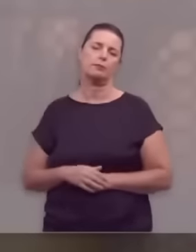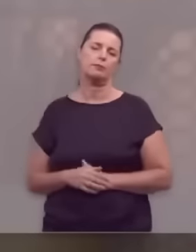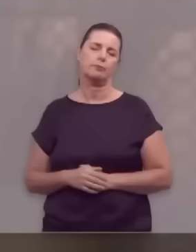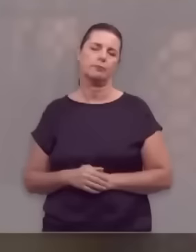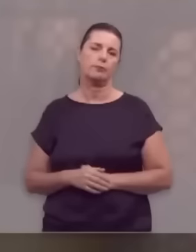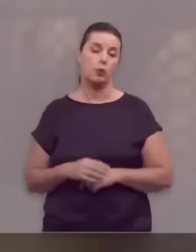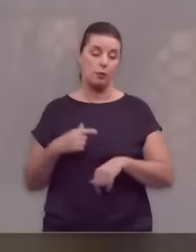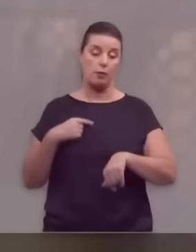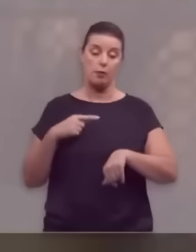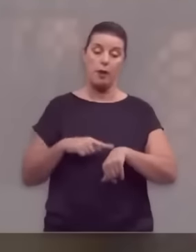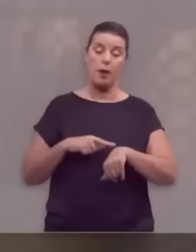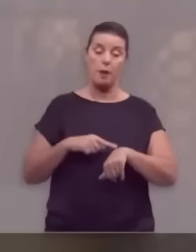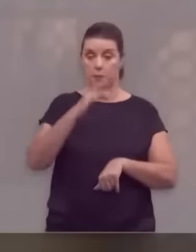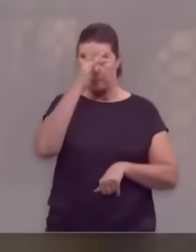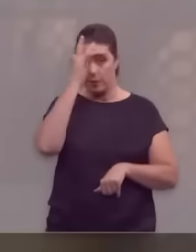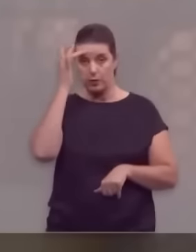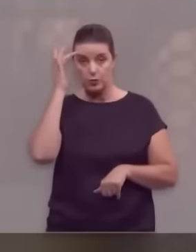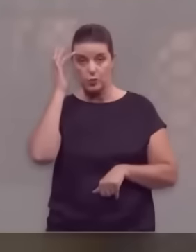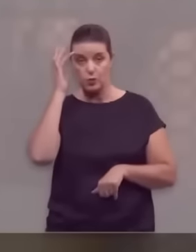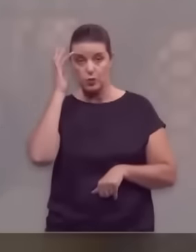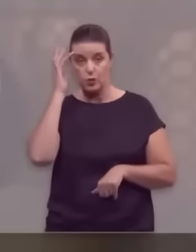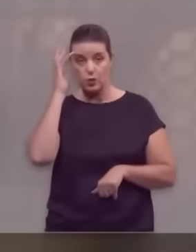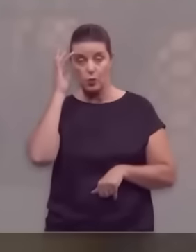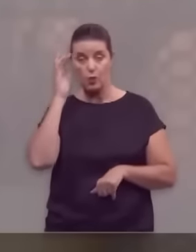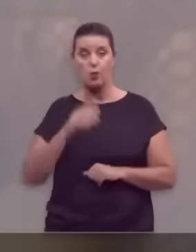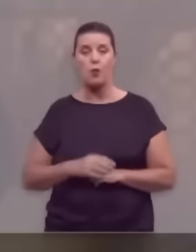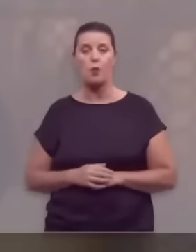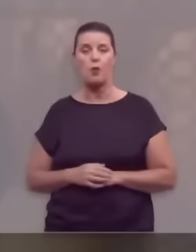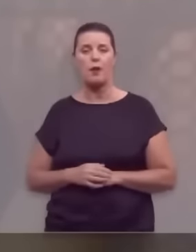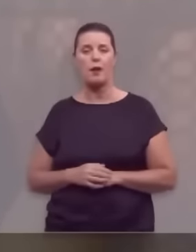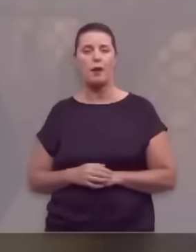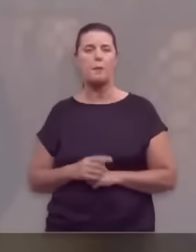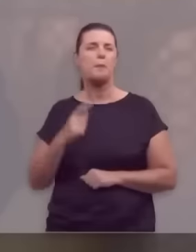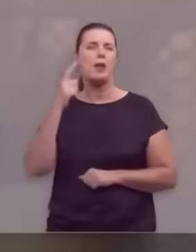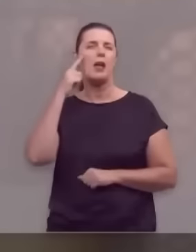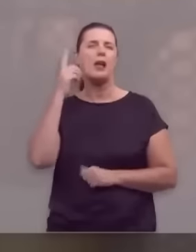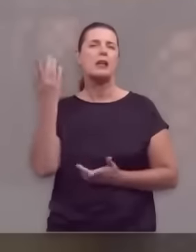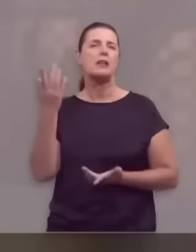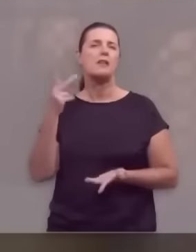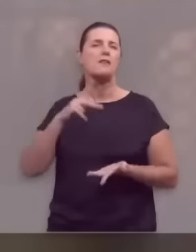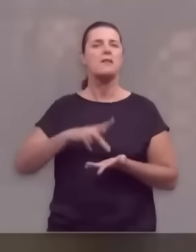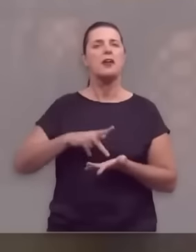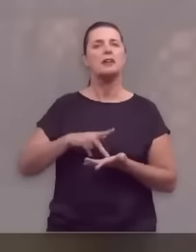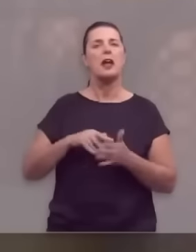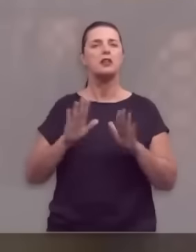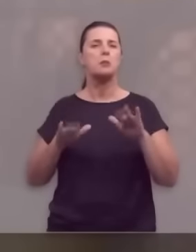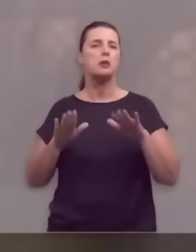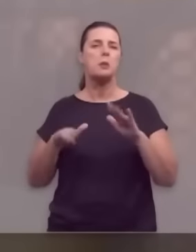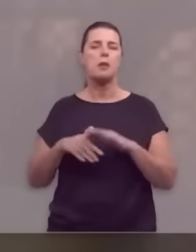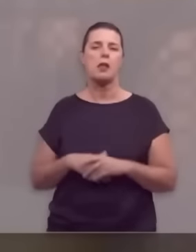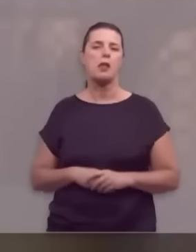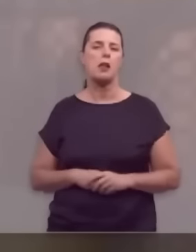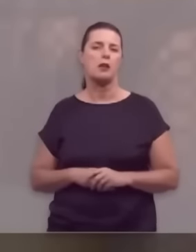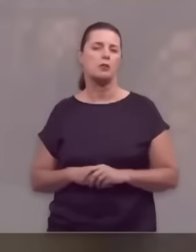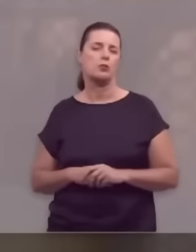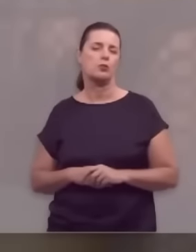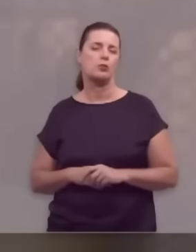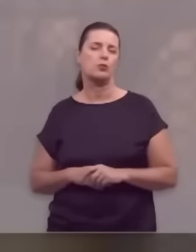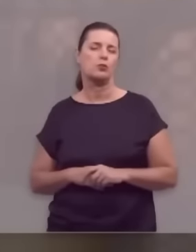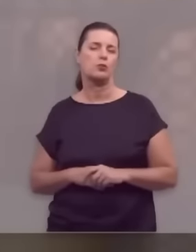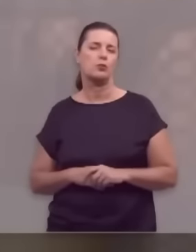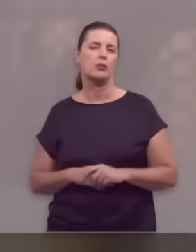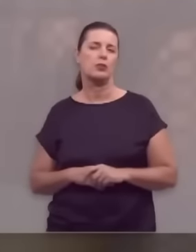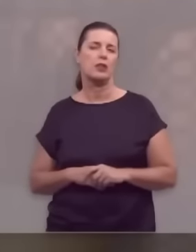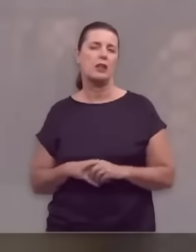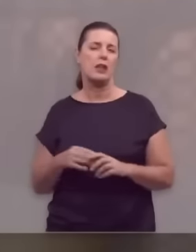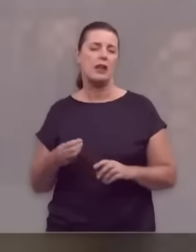não há época em que as pessoas abraçam uma verdade relativa, se entregam